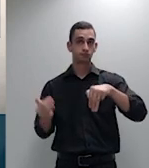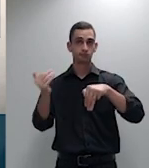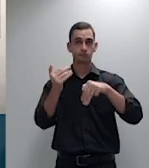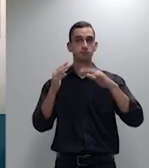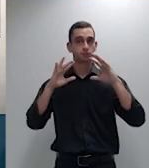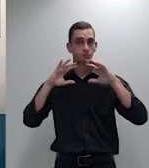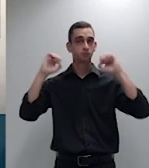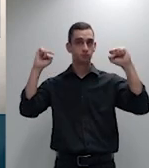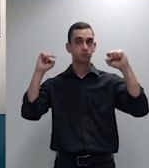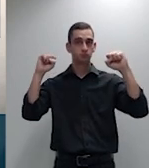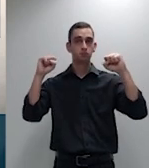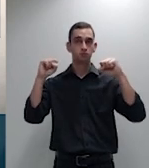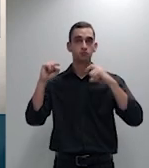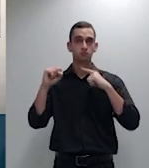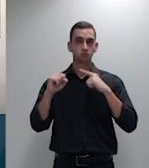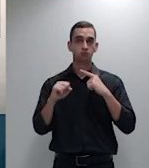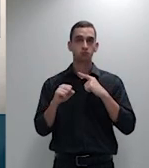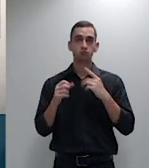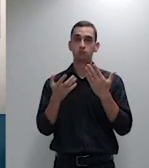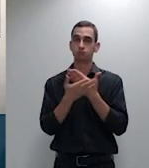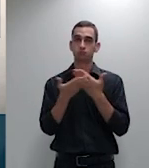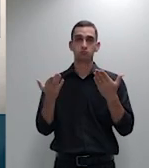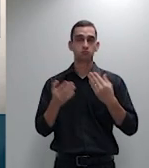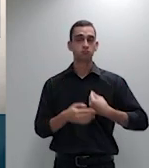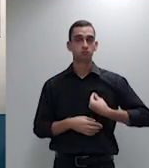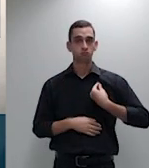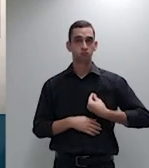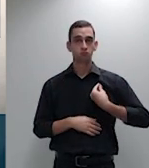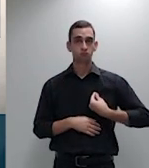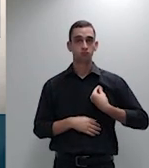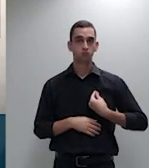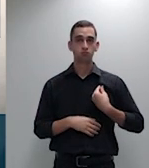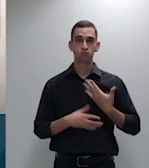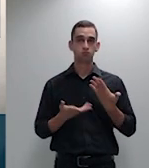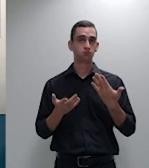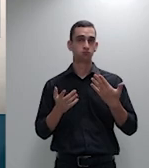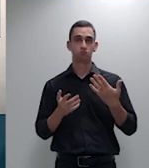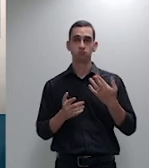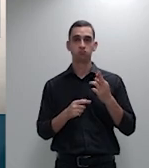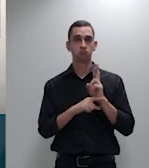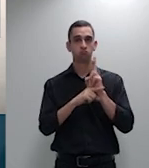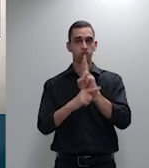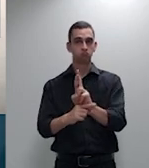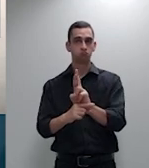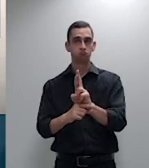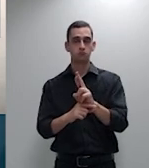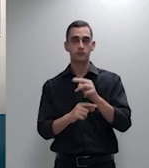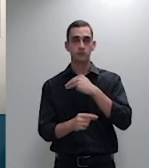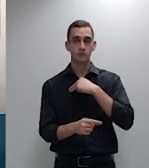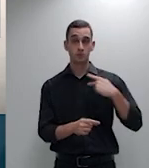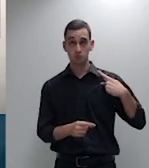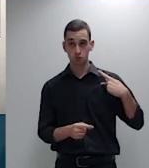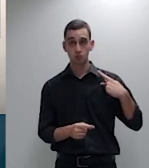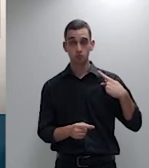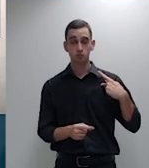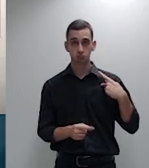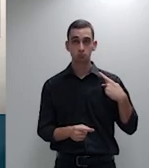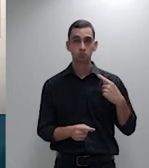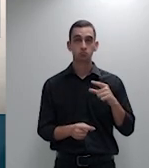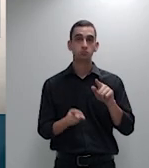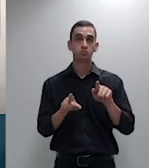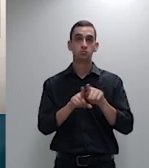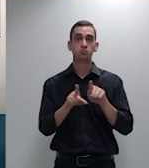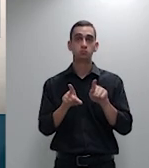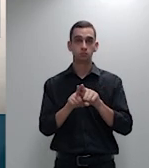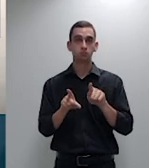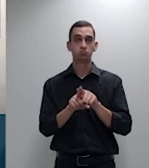representantes representantes do ministério público presentes excelentíssimos colegas